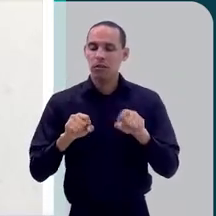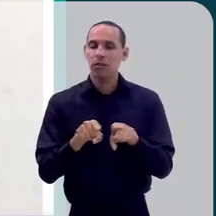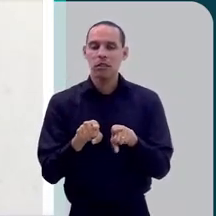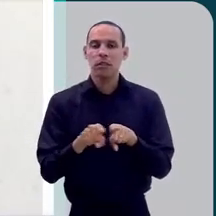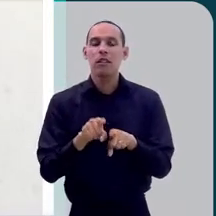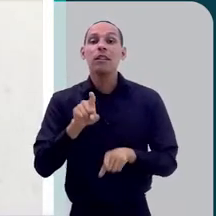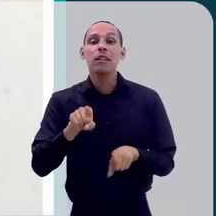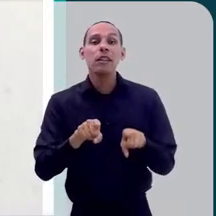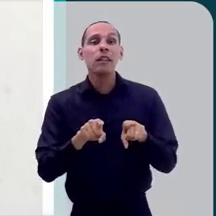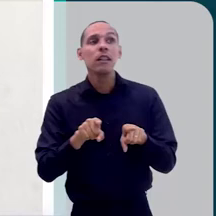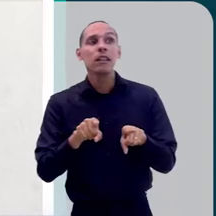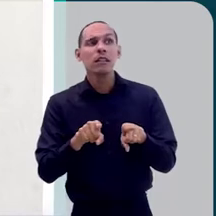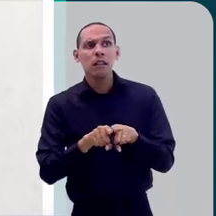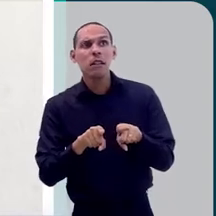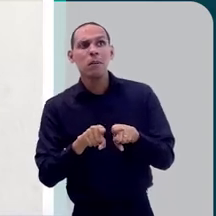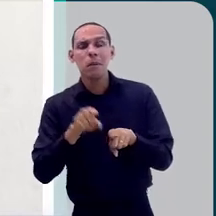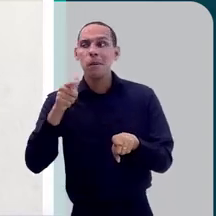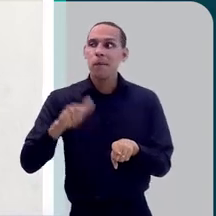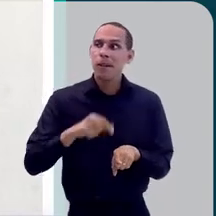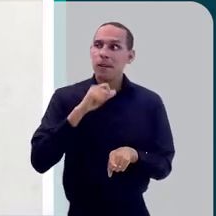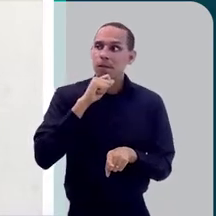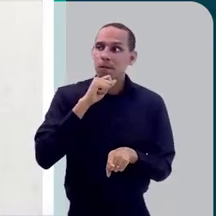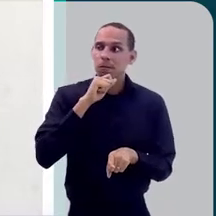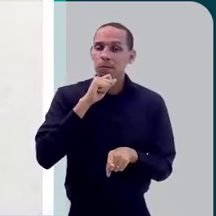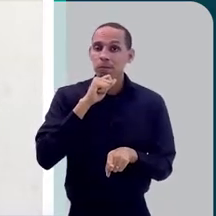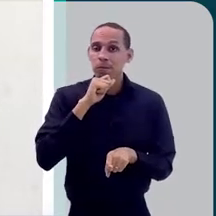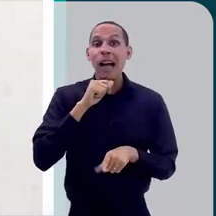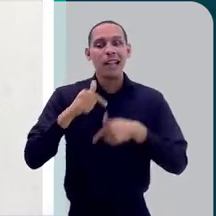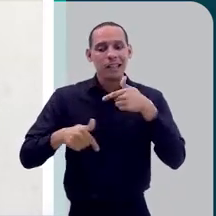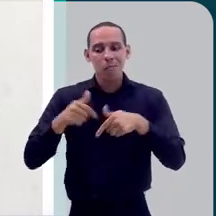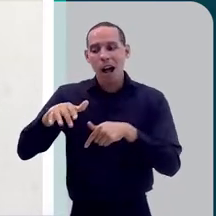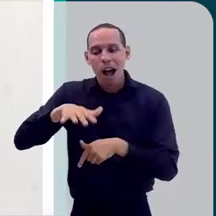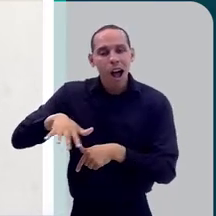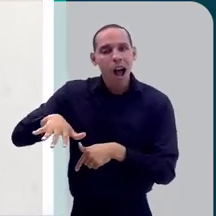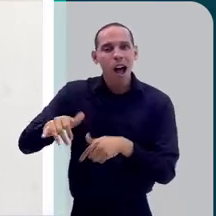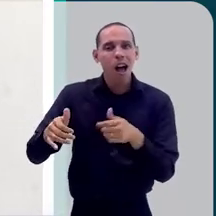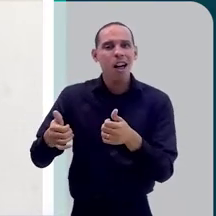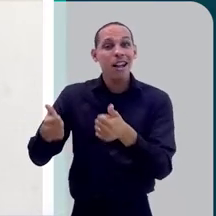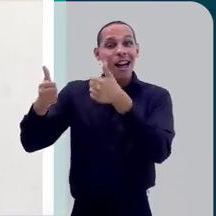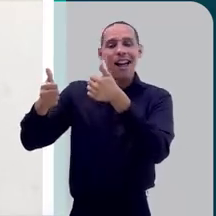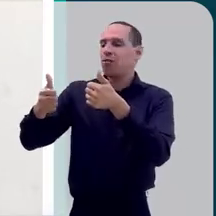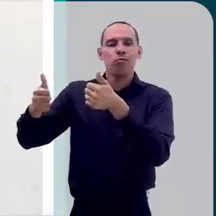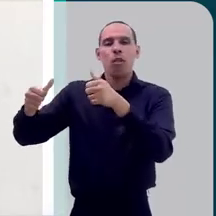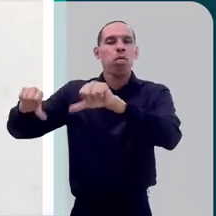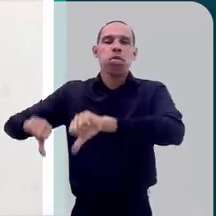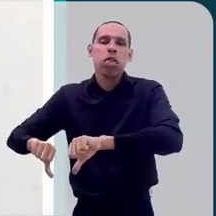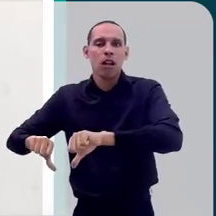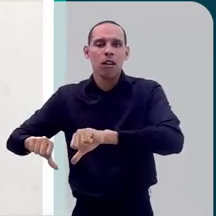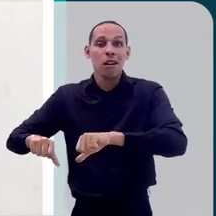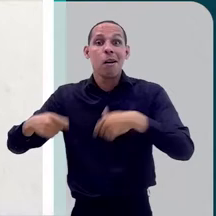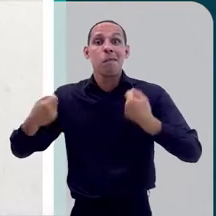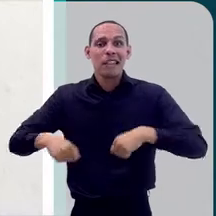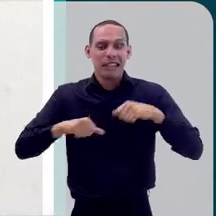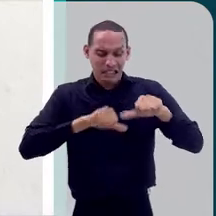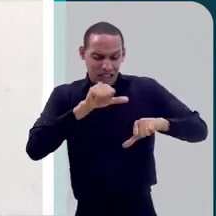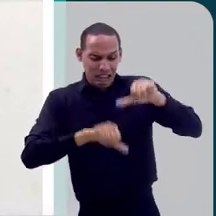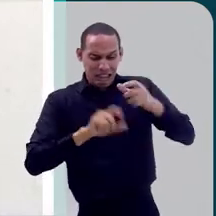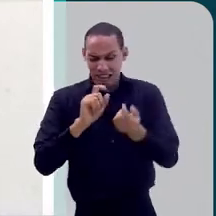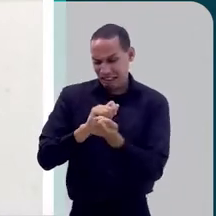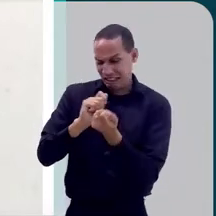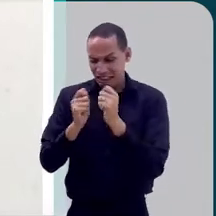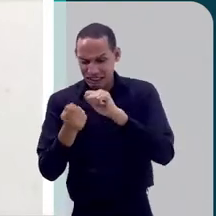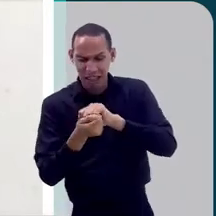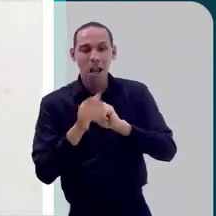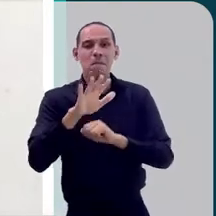e pode acontecer por falta de condições de trabalho e a pessoa tendo que se virar com